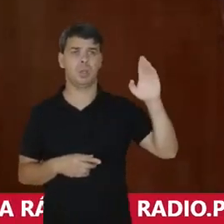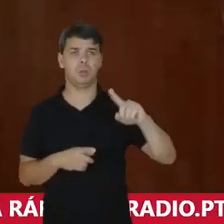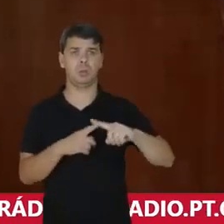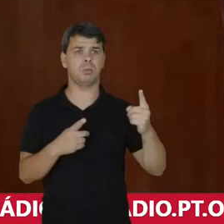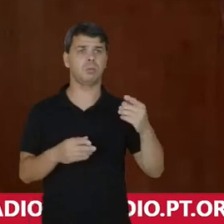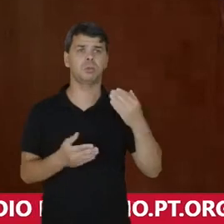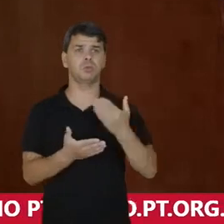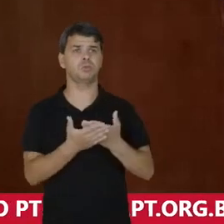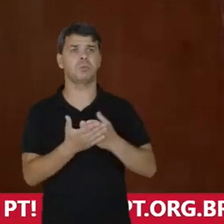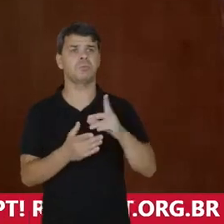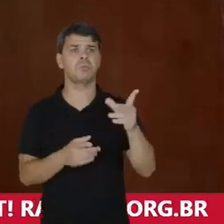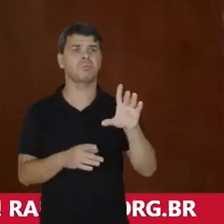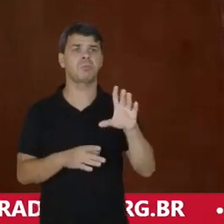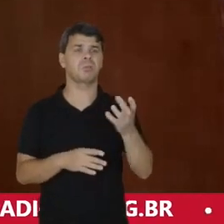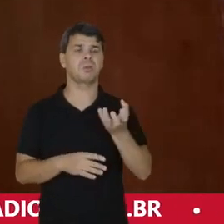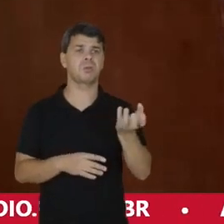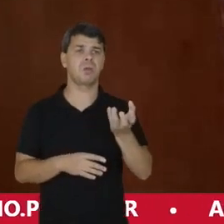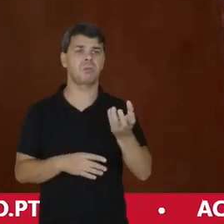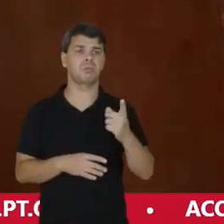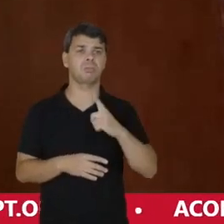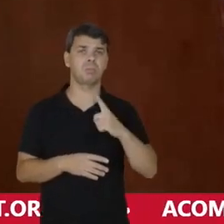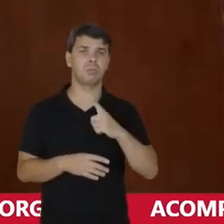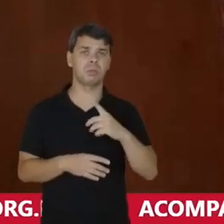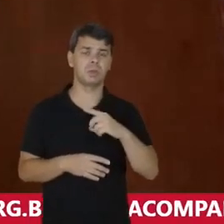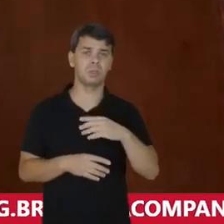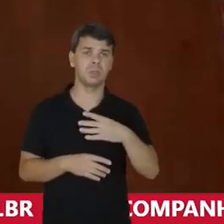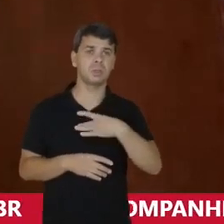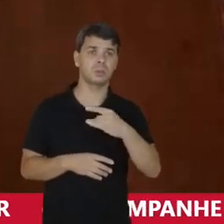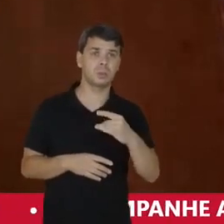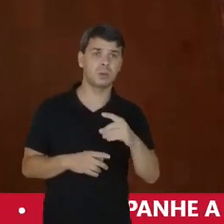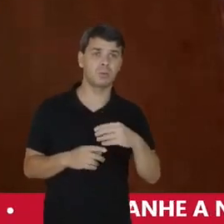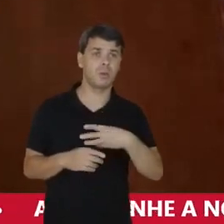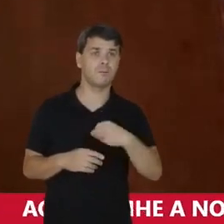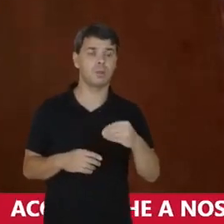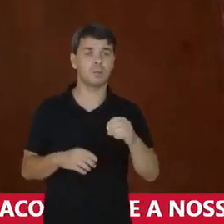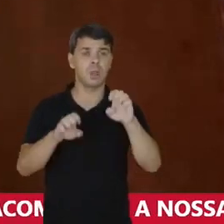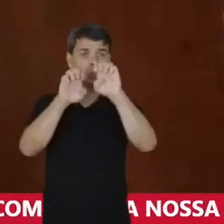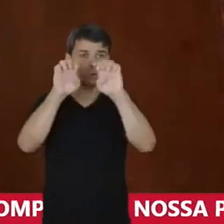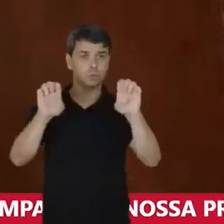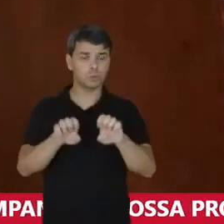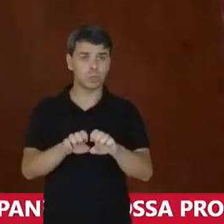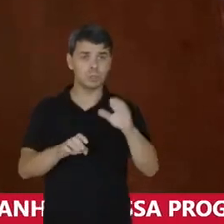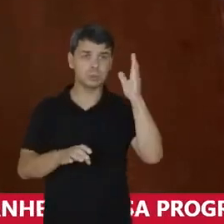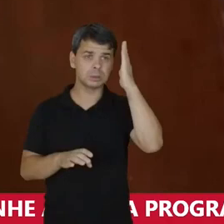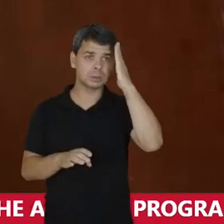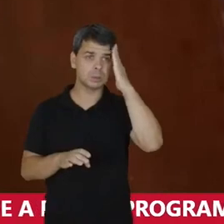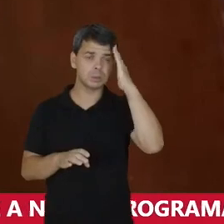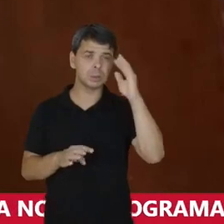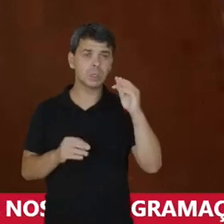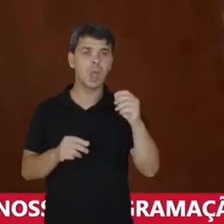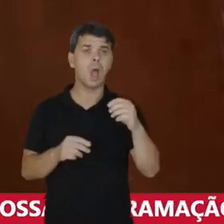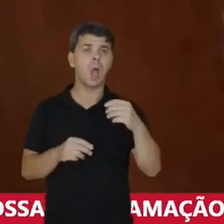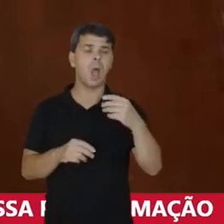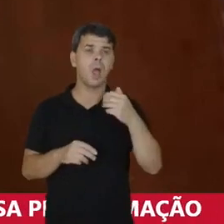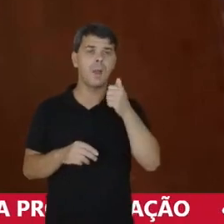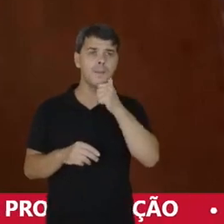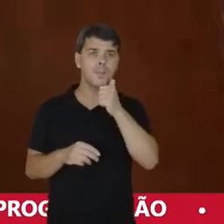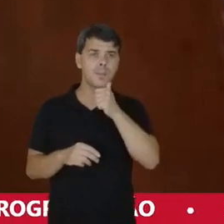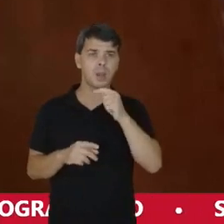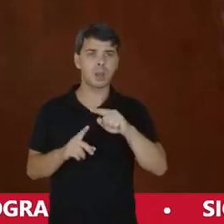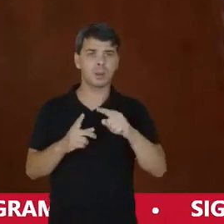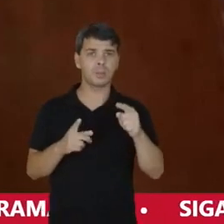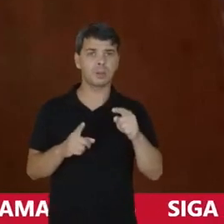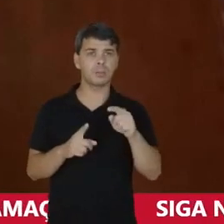Não tenho essa pretensão Por conta Exatamente Da estrutura Que nós vivemos E nós sabemos Que a mulher Acaba sendo sobrecarregada